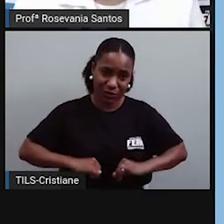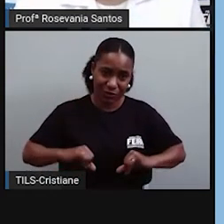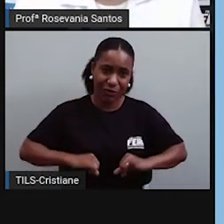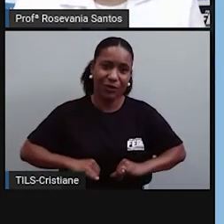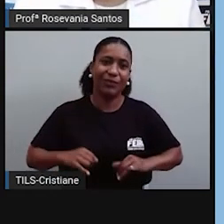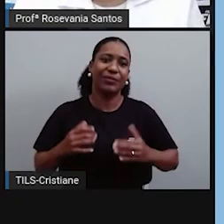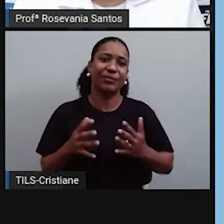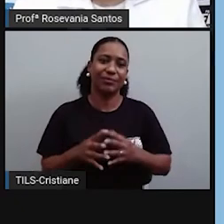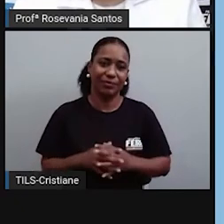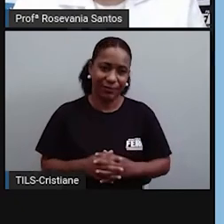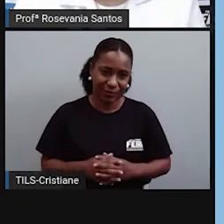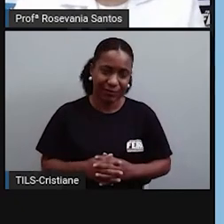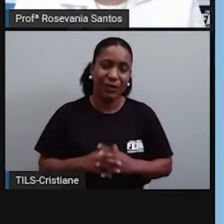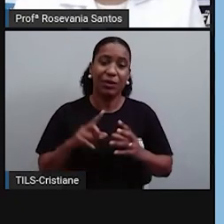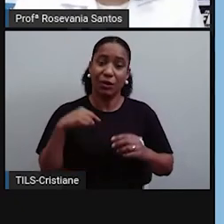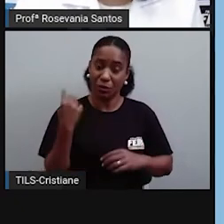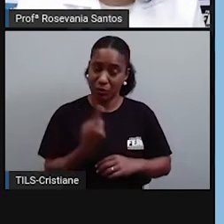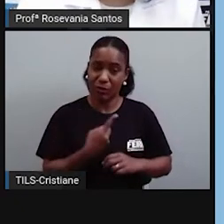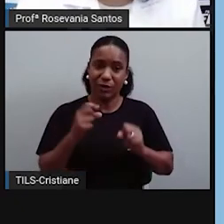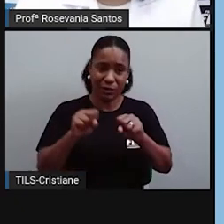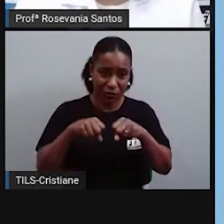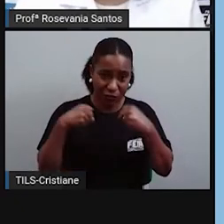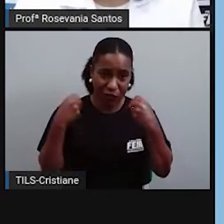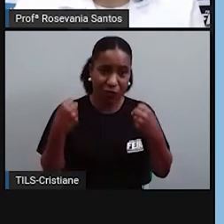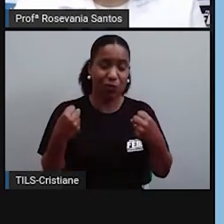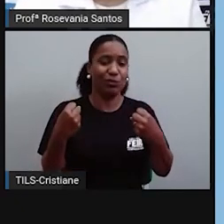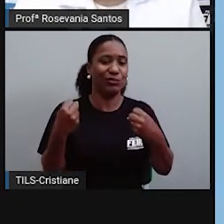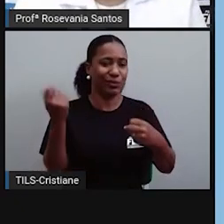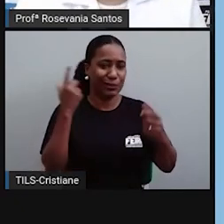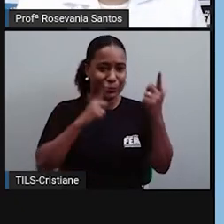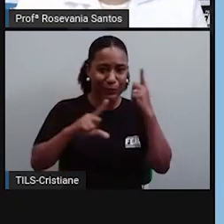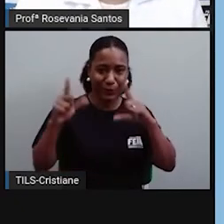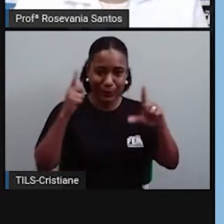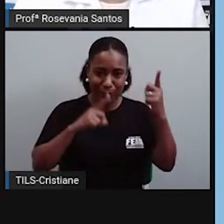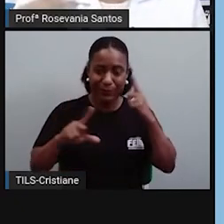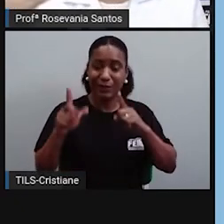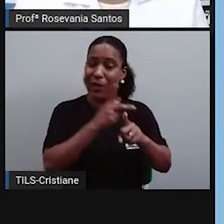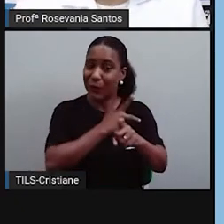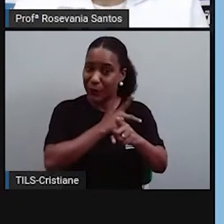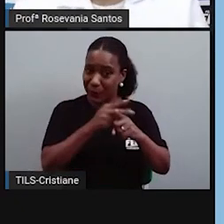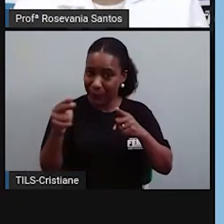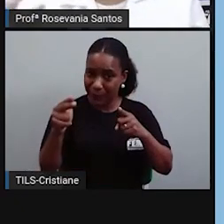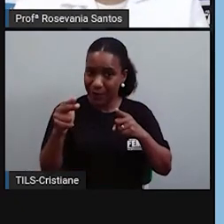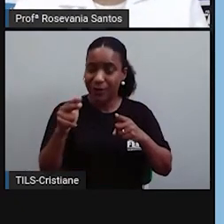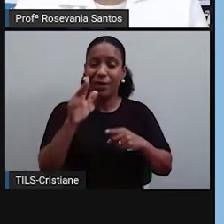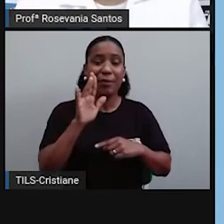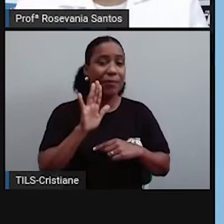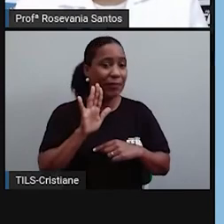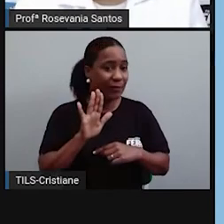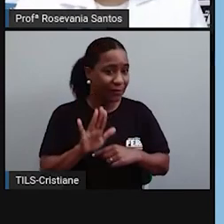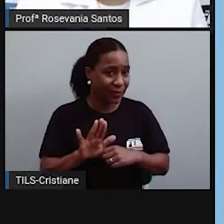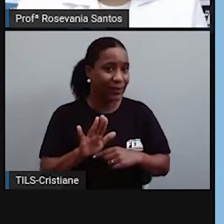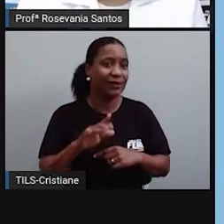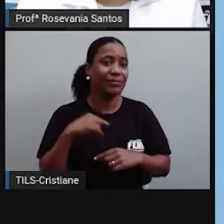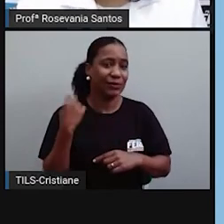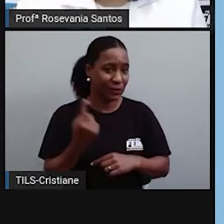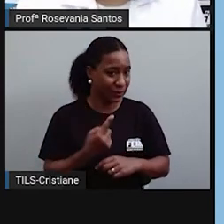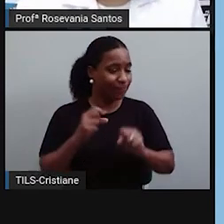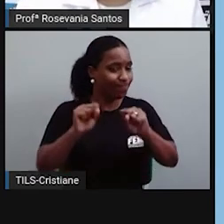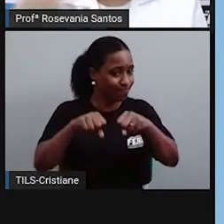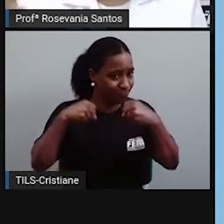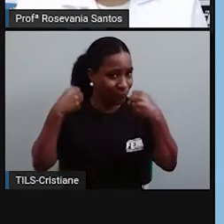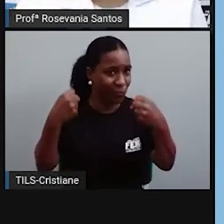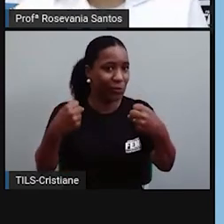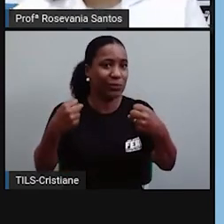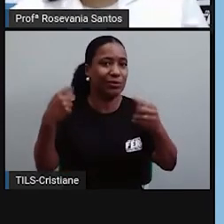muito. Já caminhamos muito. Já conquistamos também muita coisa. Mas, perante que ainda temos para conquistar. Isso é pouco.